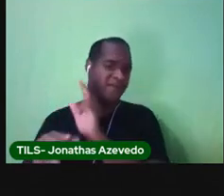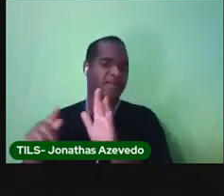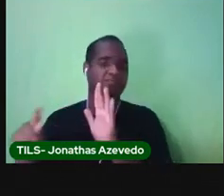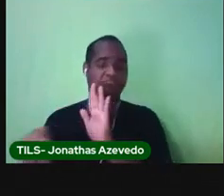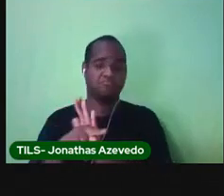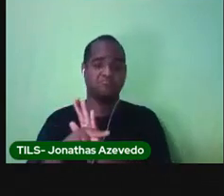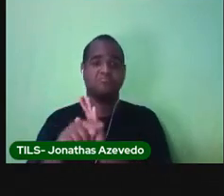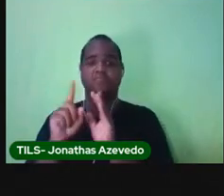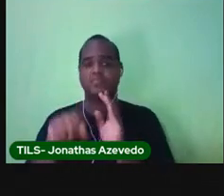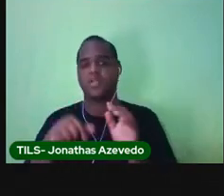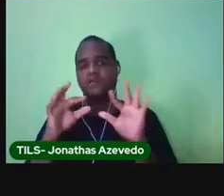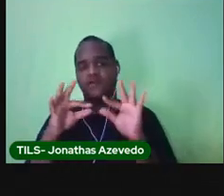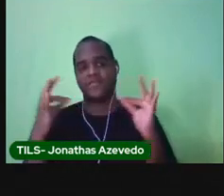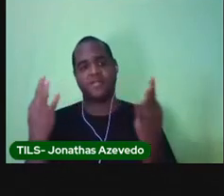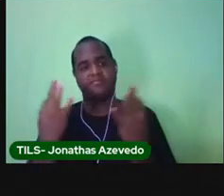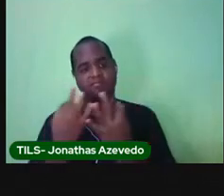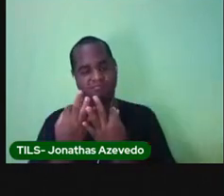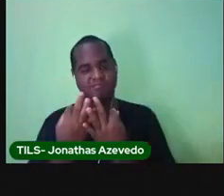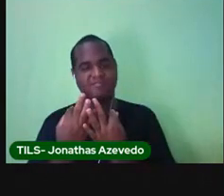de uma família.